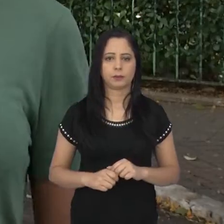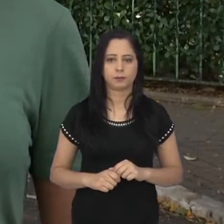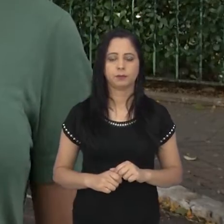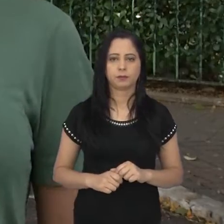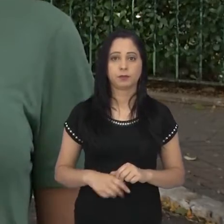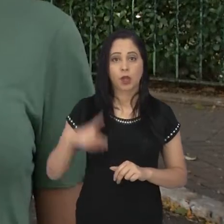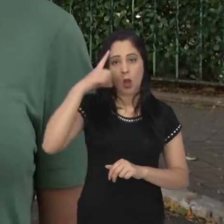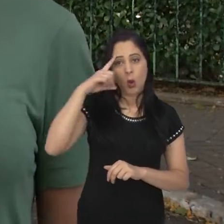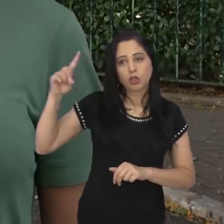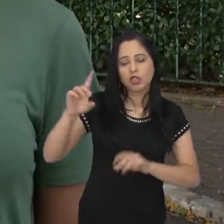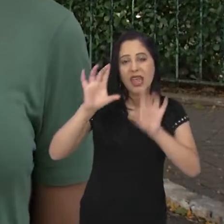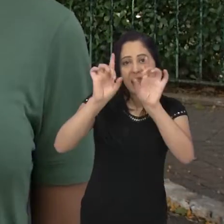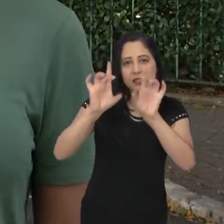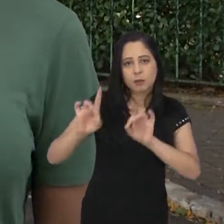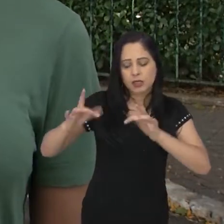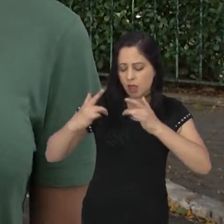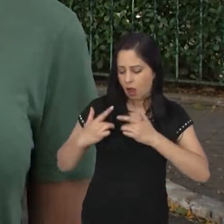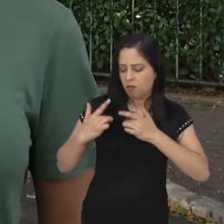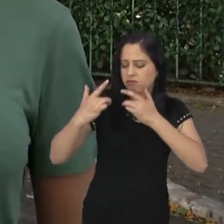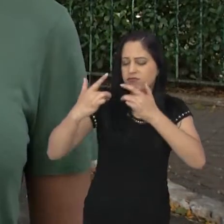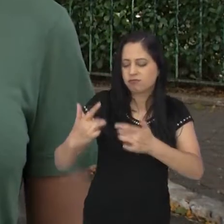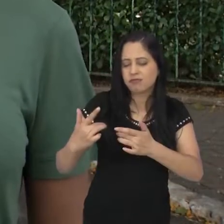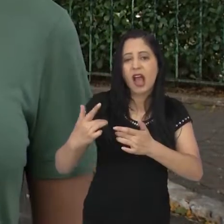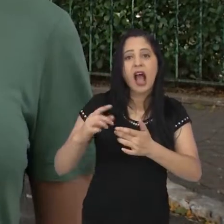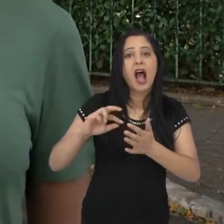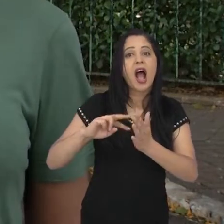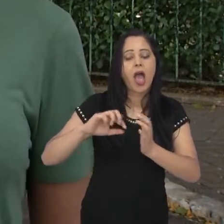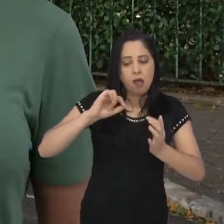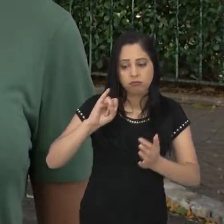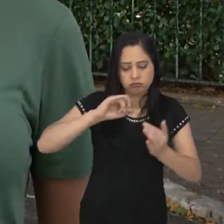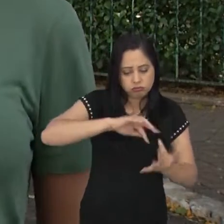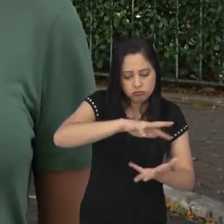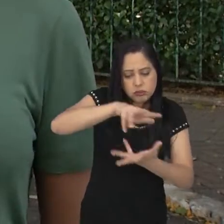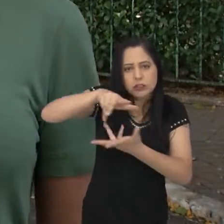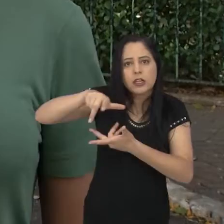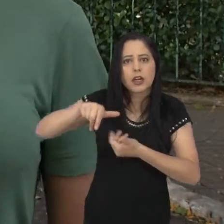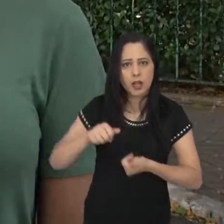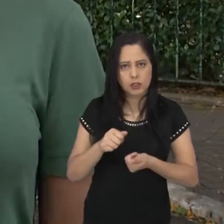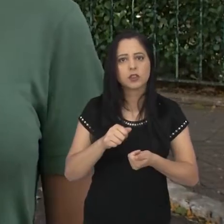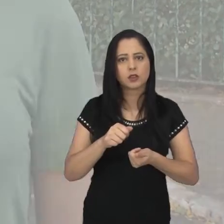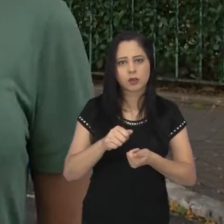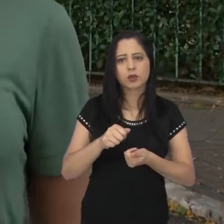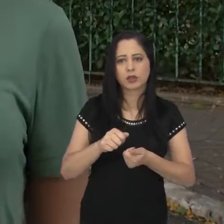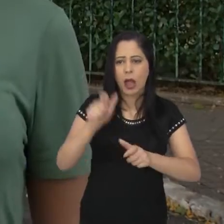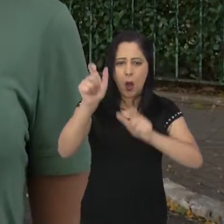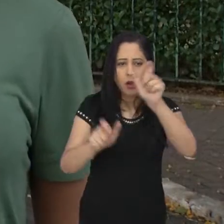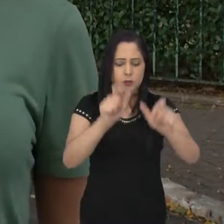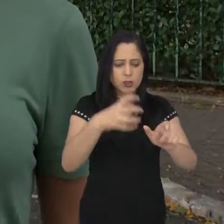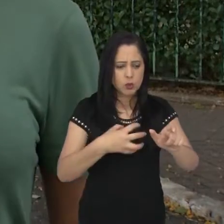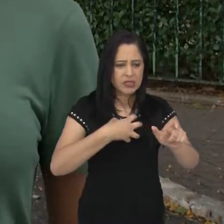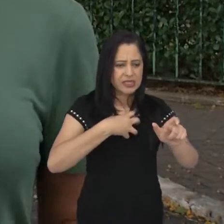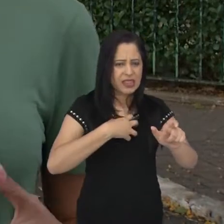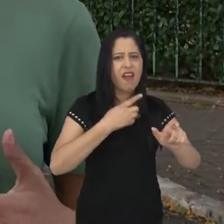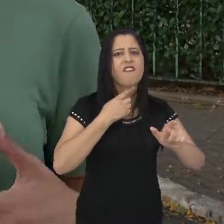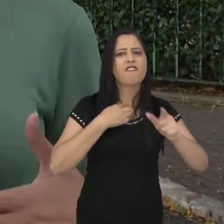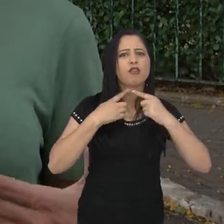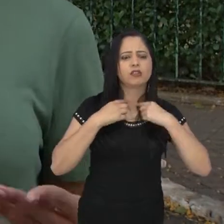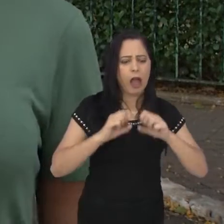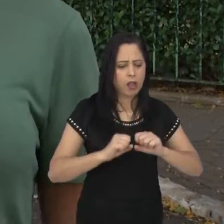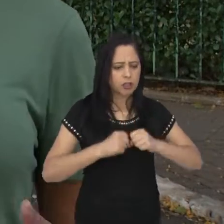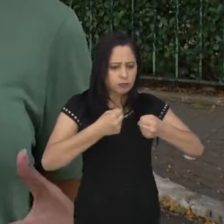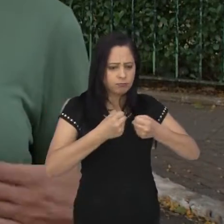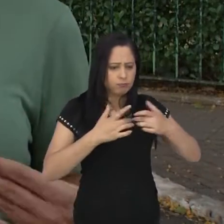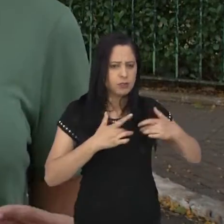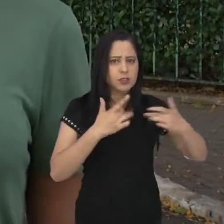O Dia de Doar é um movimento mundial de despertar a generosidade nas pessoas. É muito importante a população se